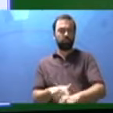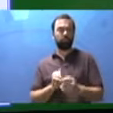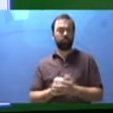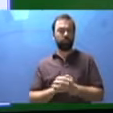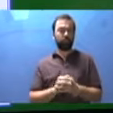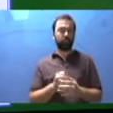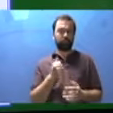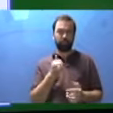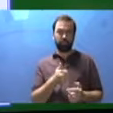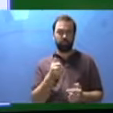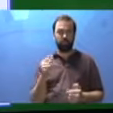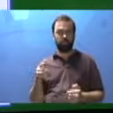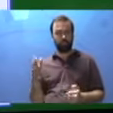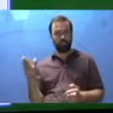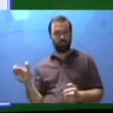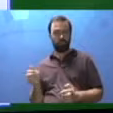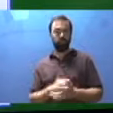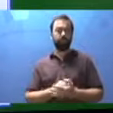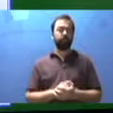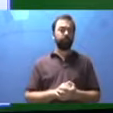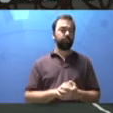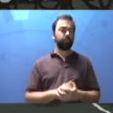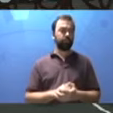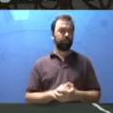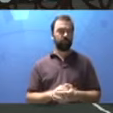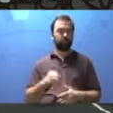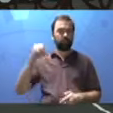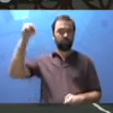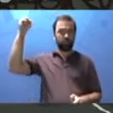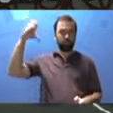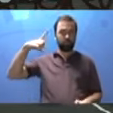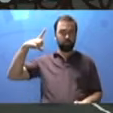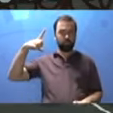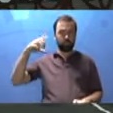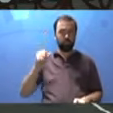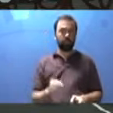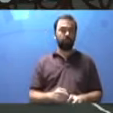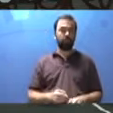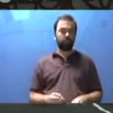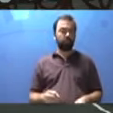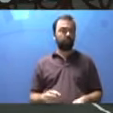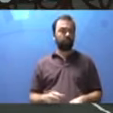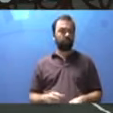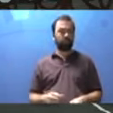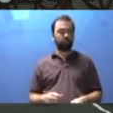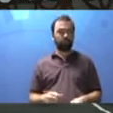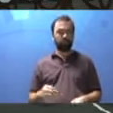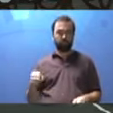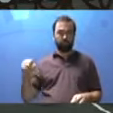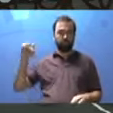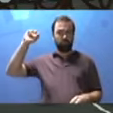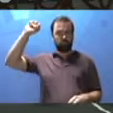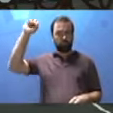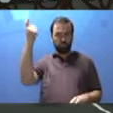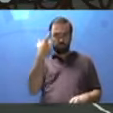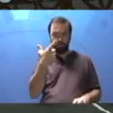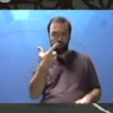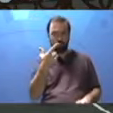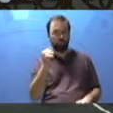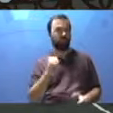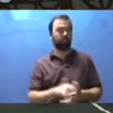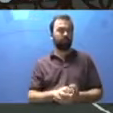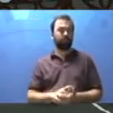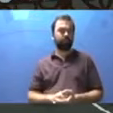escola? Ótimo, bom, ruim. A iluminação. Ela é bem clarinha? Recebe luz solar?